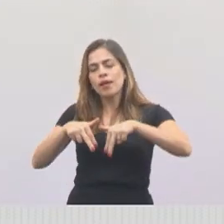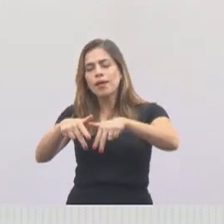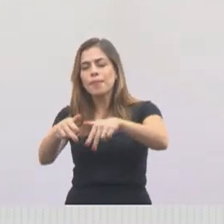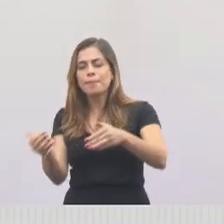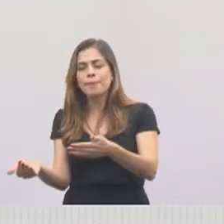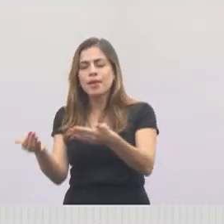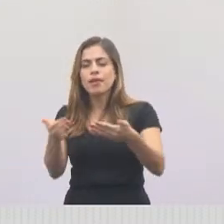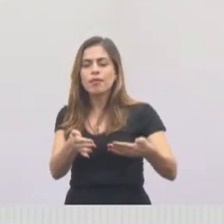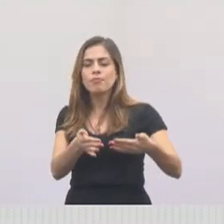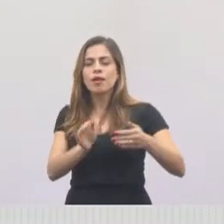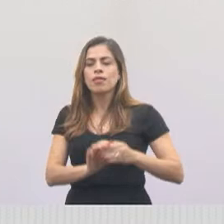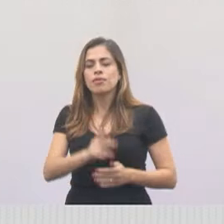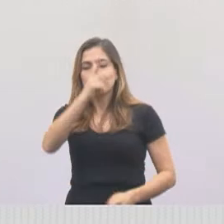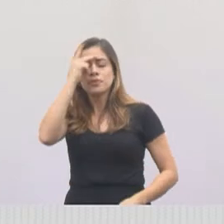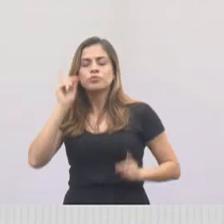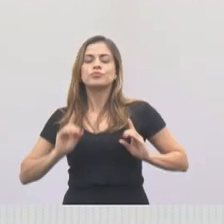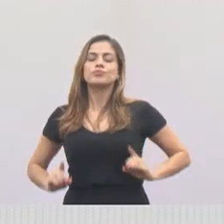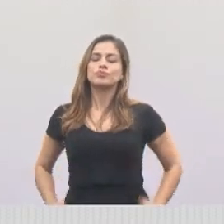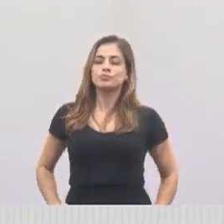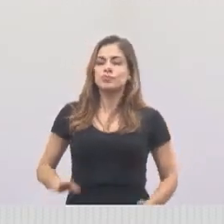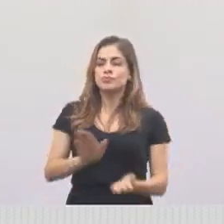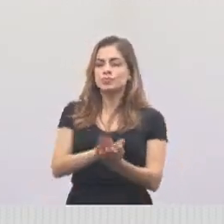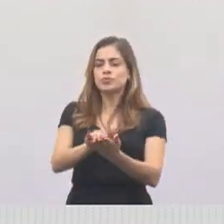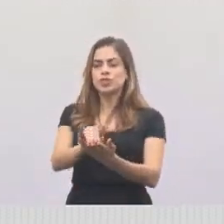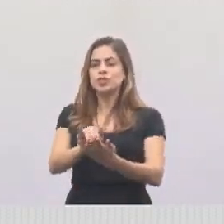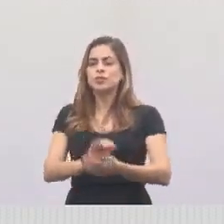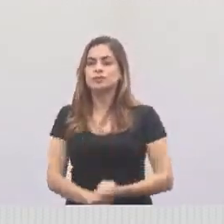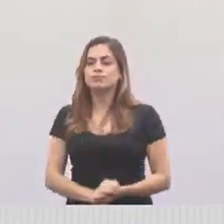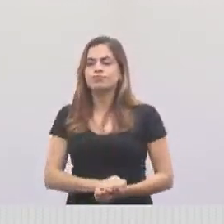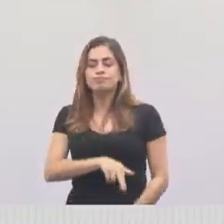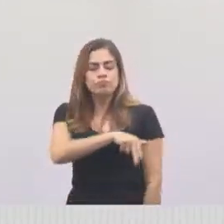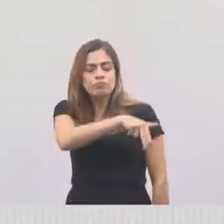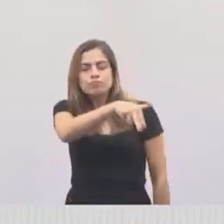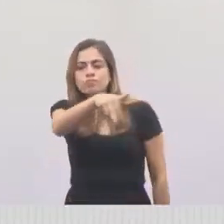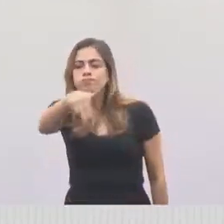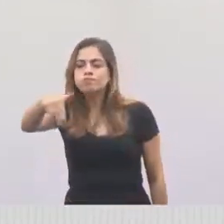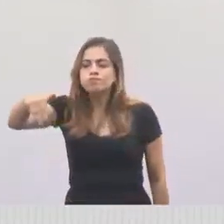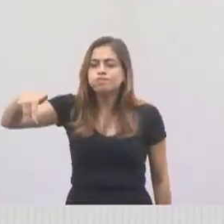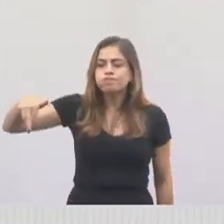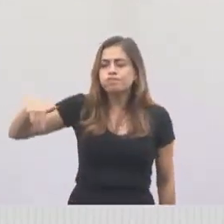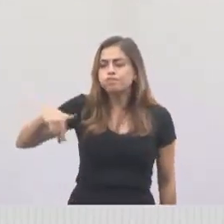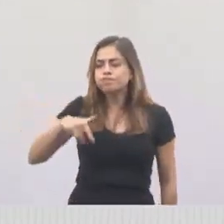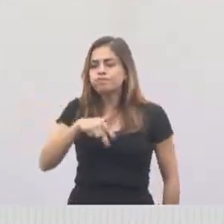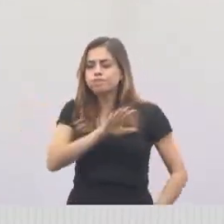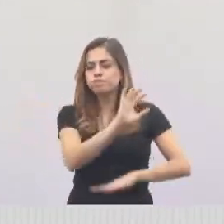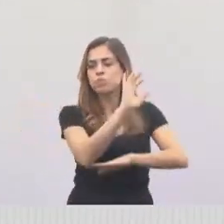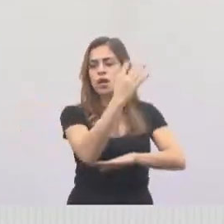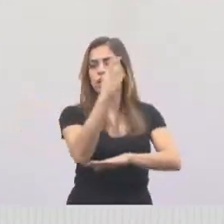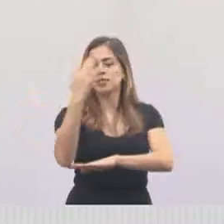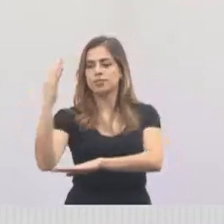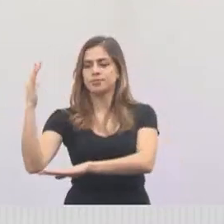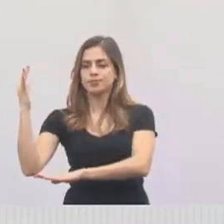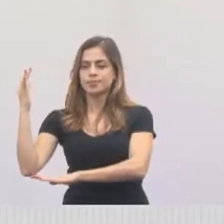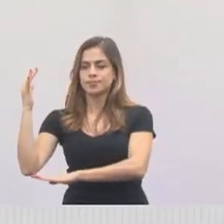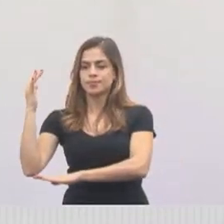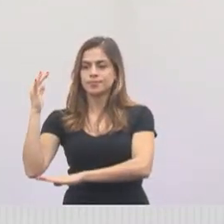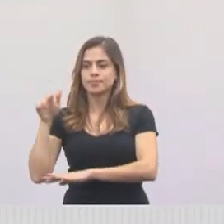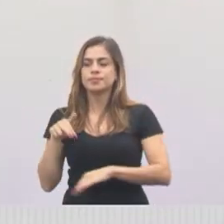pessoas com deficiências de Jacareí. O percurso será ao redor do Parque da Cidade.